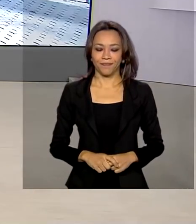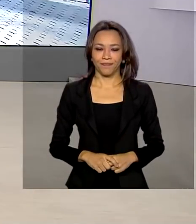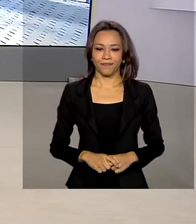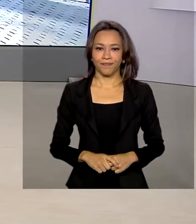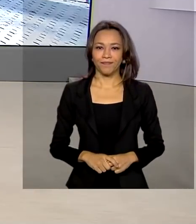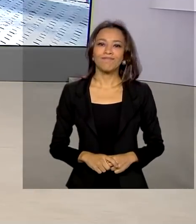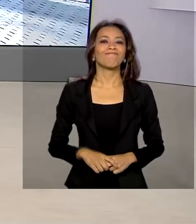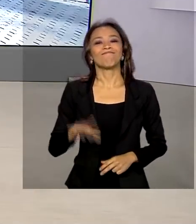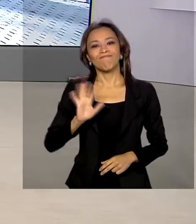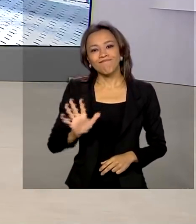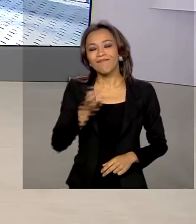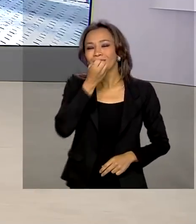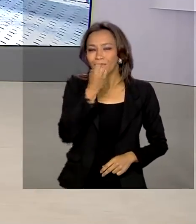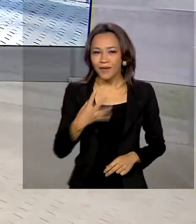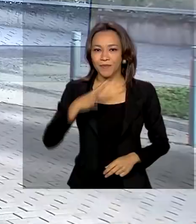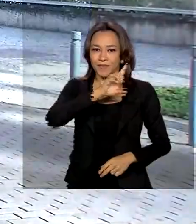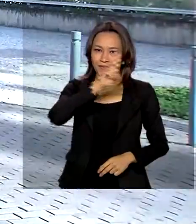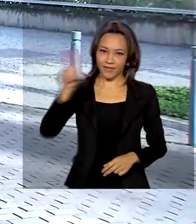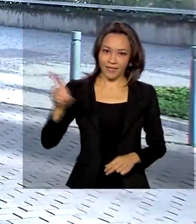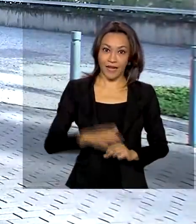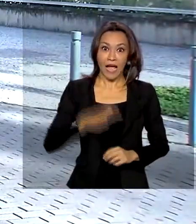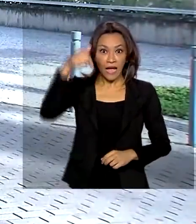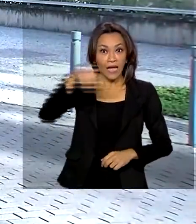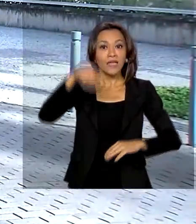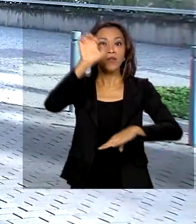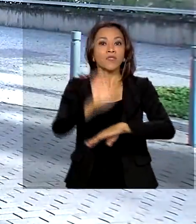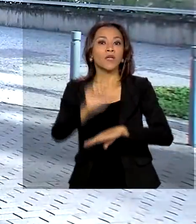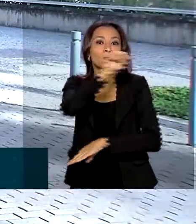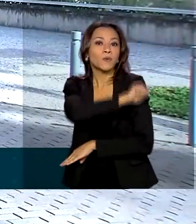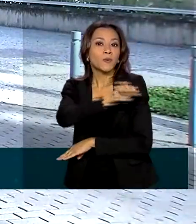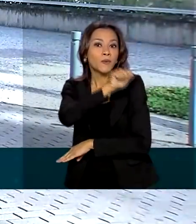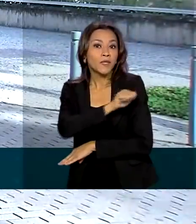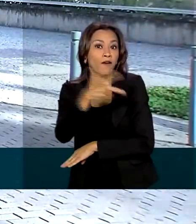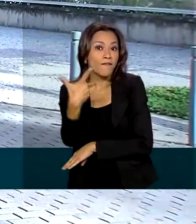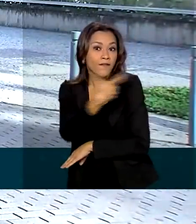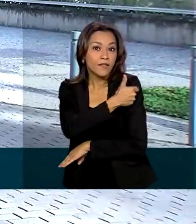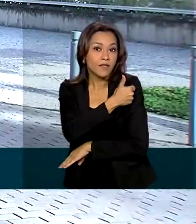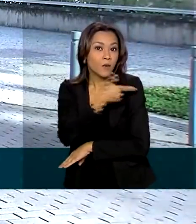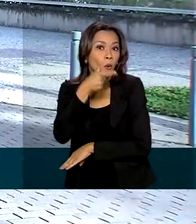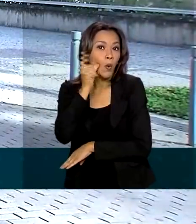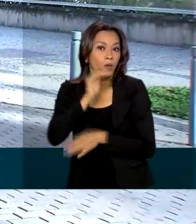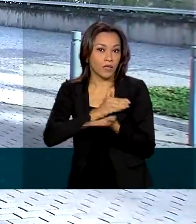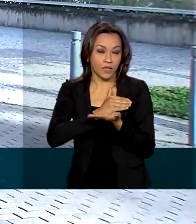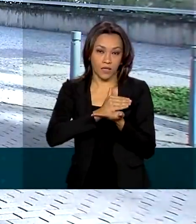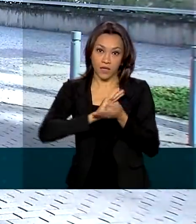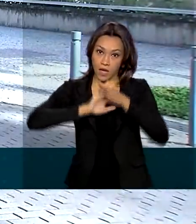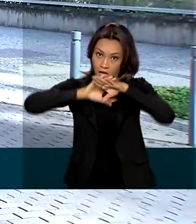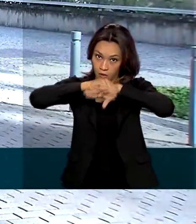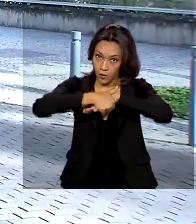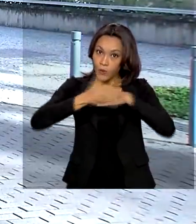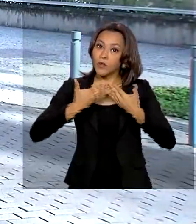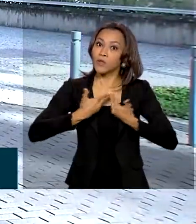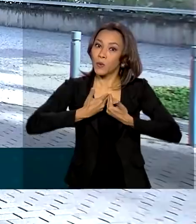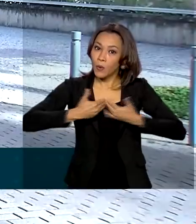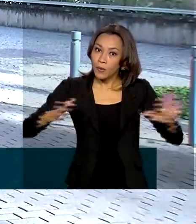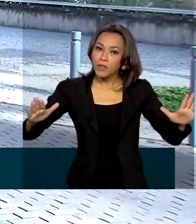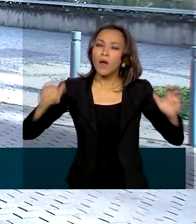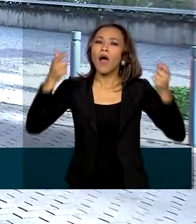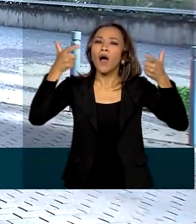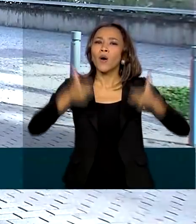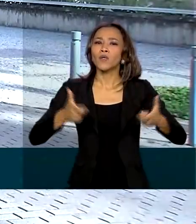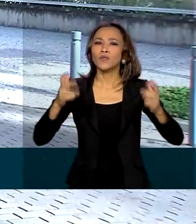Oi, Renata, bom dia! Aqui no Rio de Janeiro, a vacinação começou ontem à noite em cerimônia no Cristo Redentor.